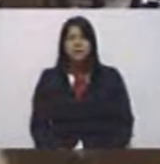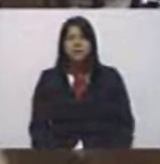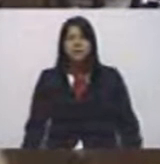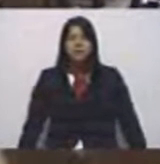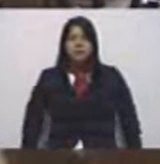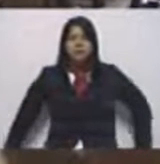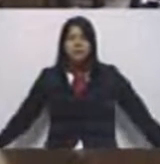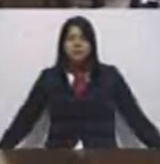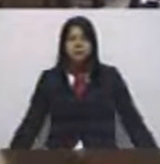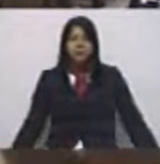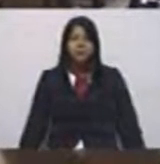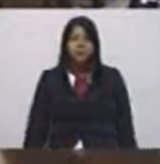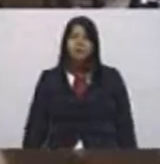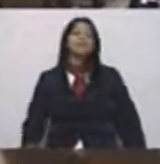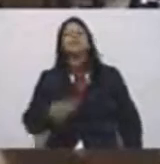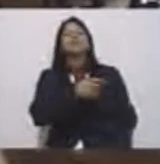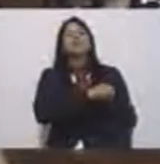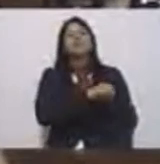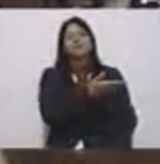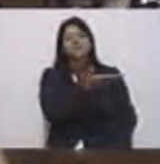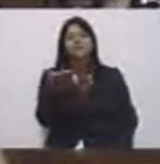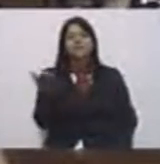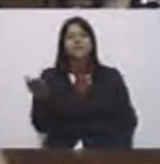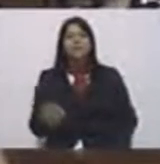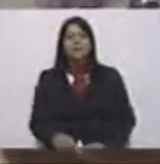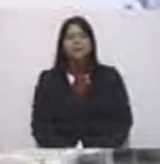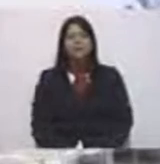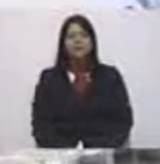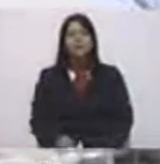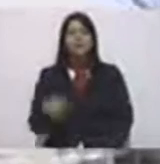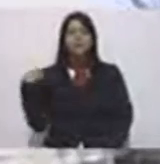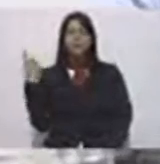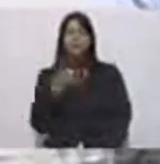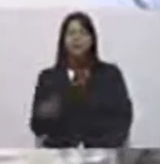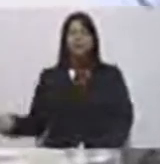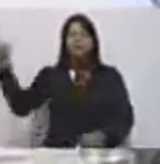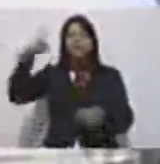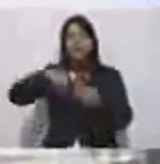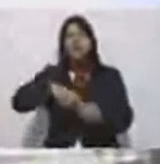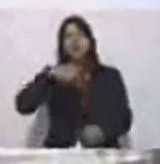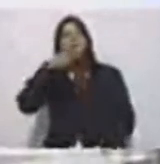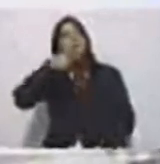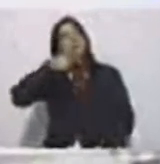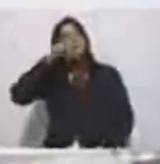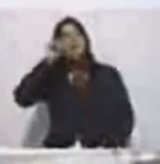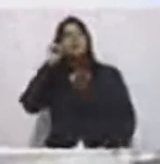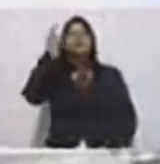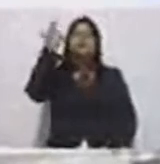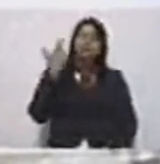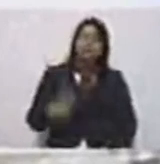presidente, nobres vereadores, senhoras e senhores, nós vivemos ontem mais uma jornada